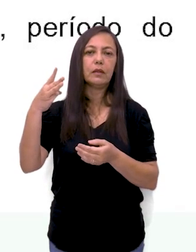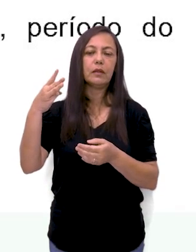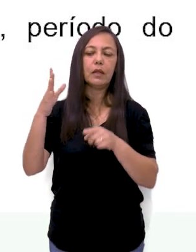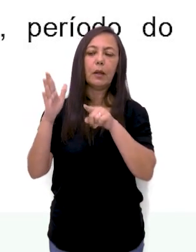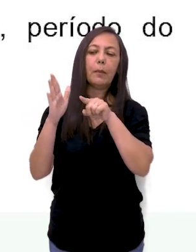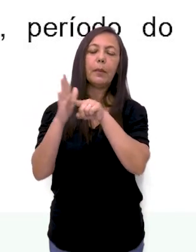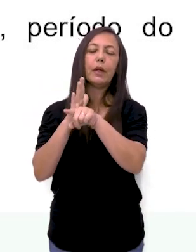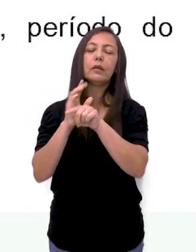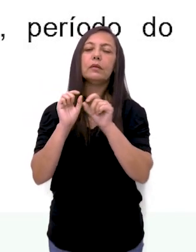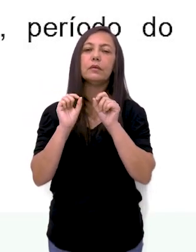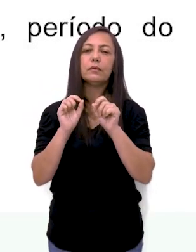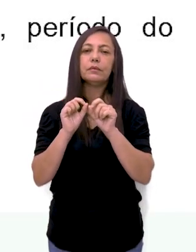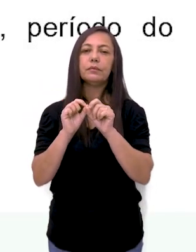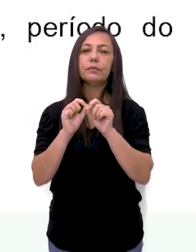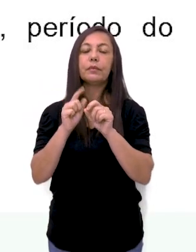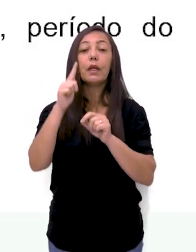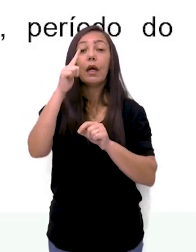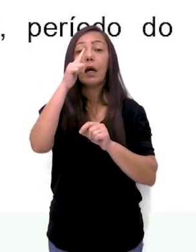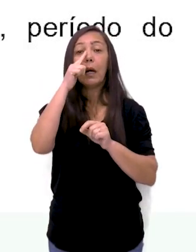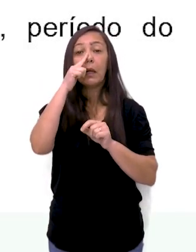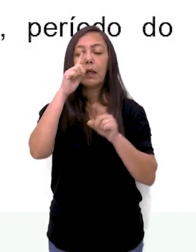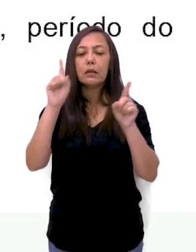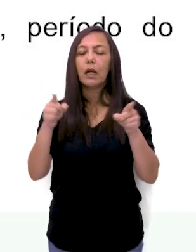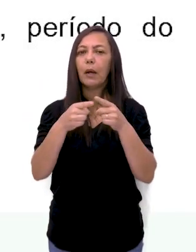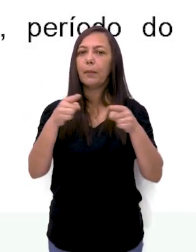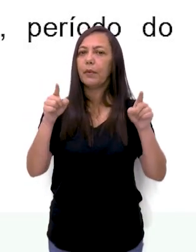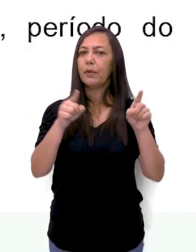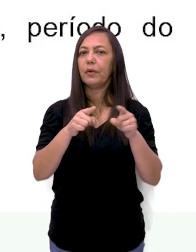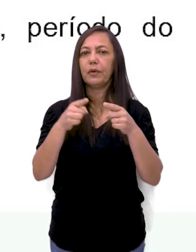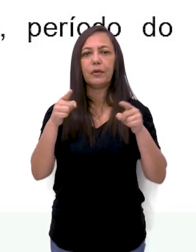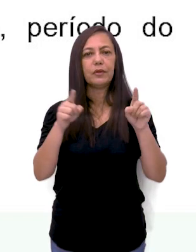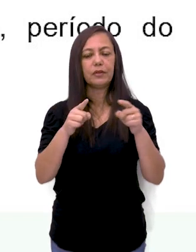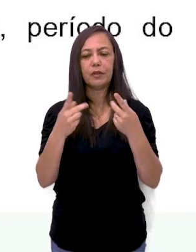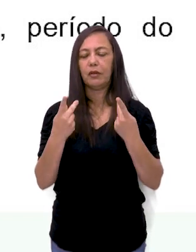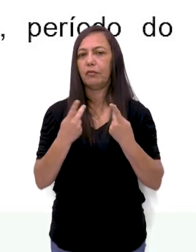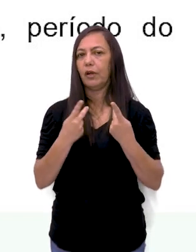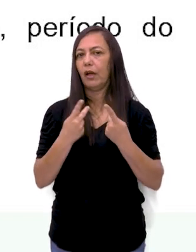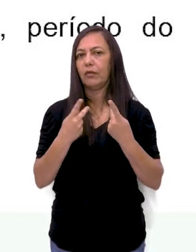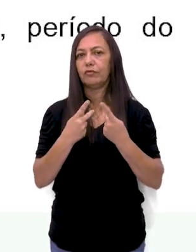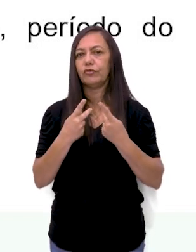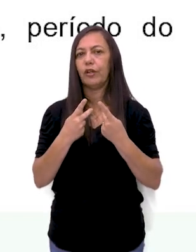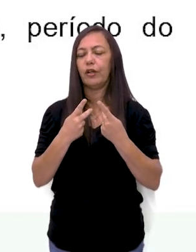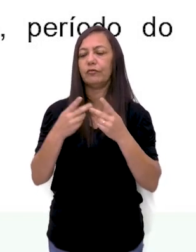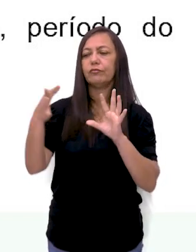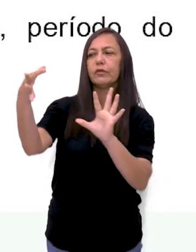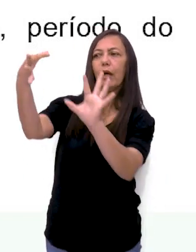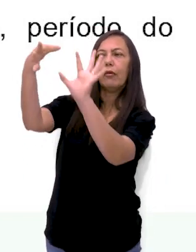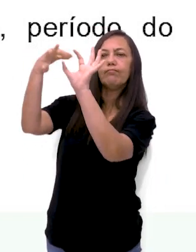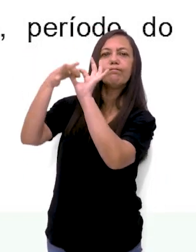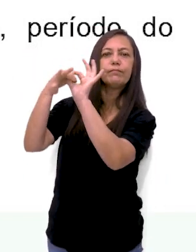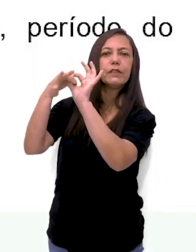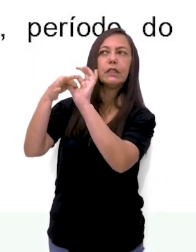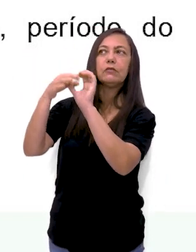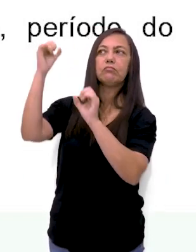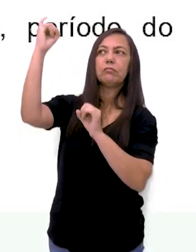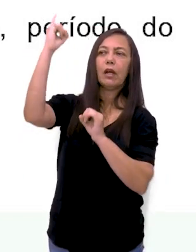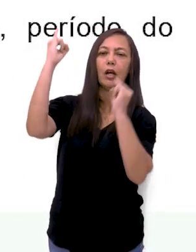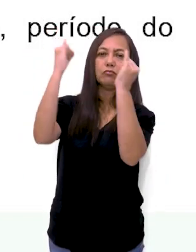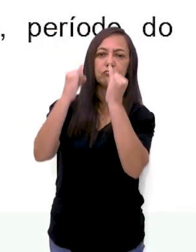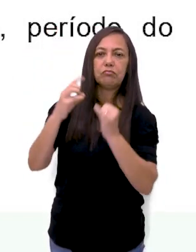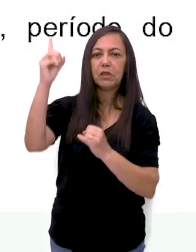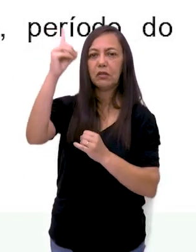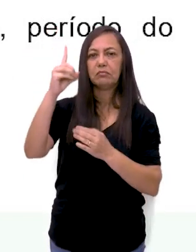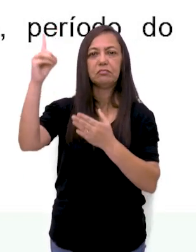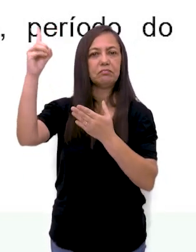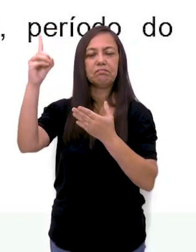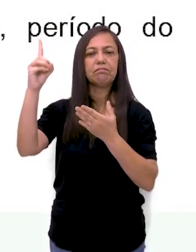Na terceira questão, na Grécia, a música não funcionava como uma forma de estarem mais perto, mais próximo das divindades e